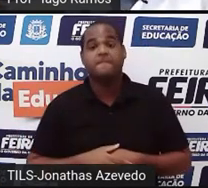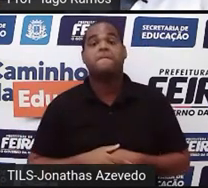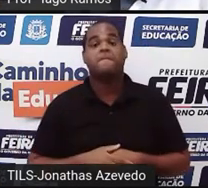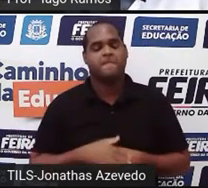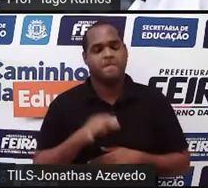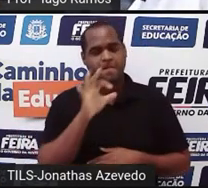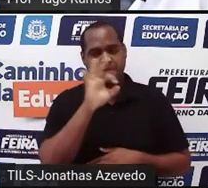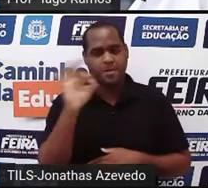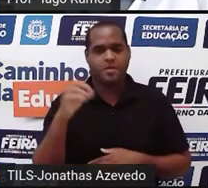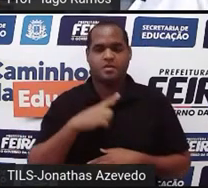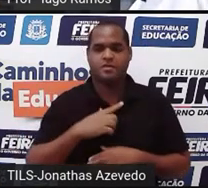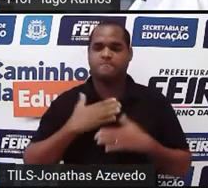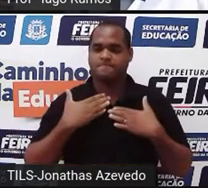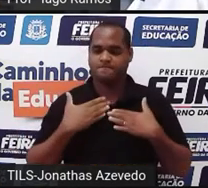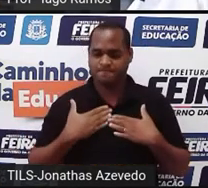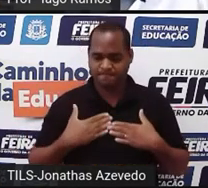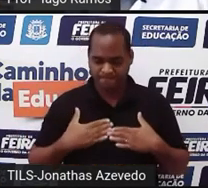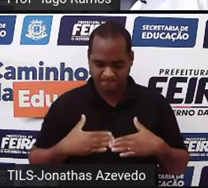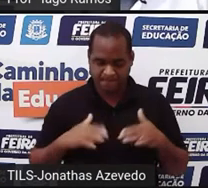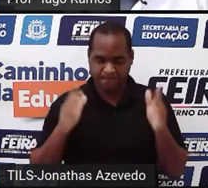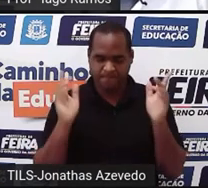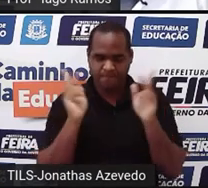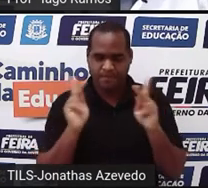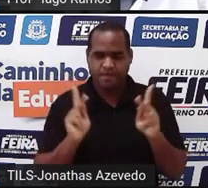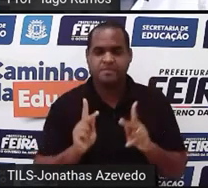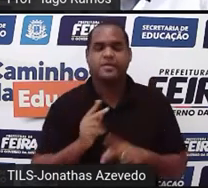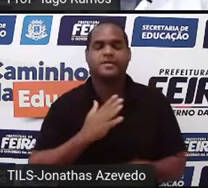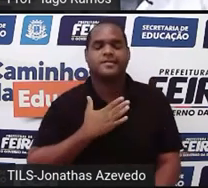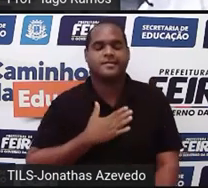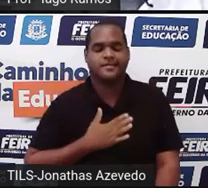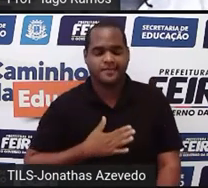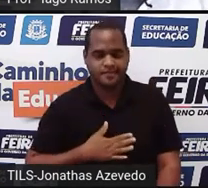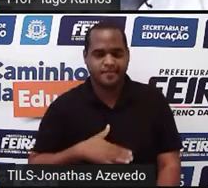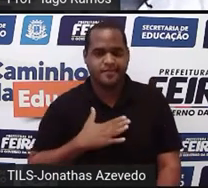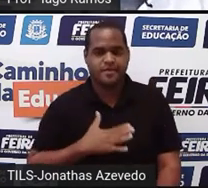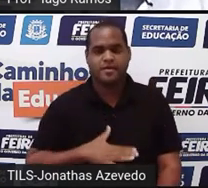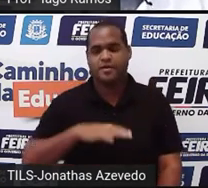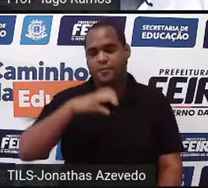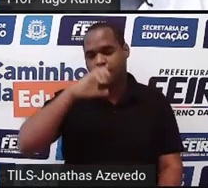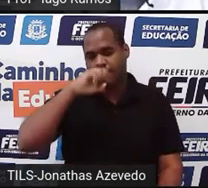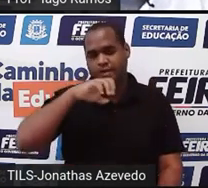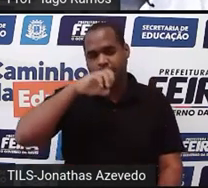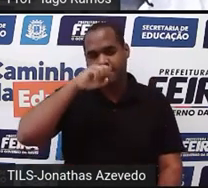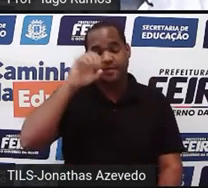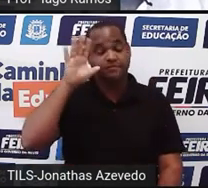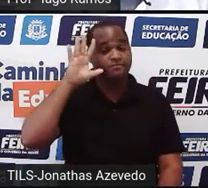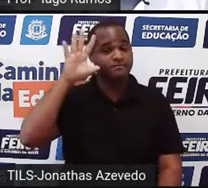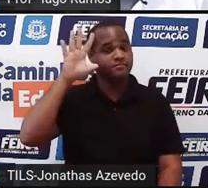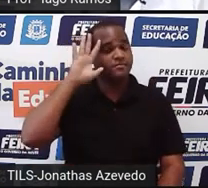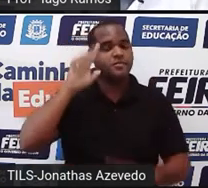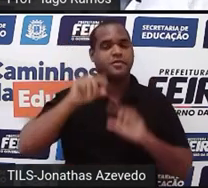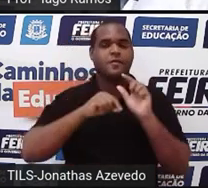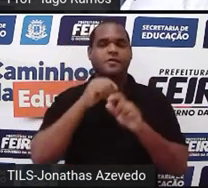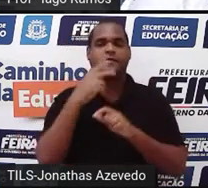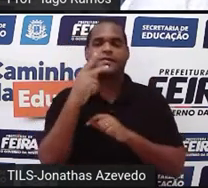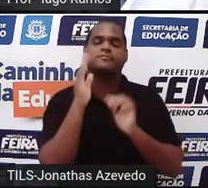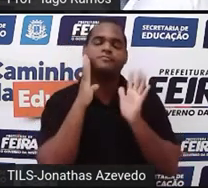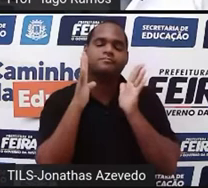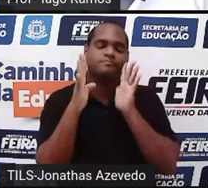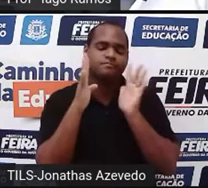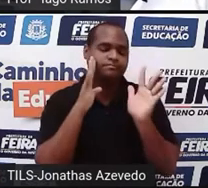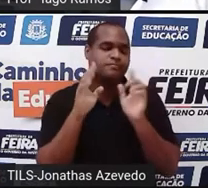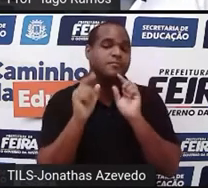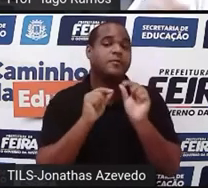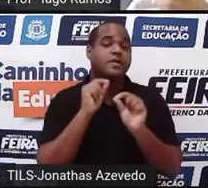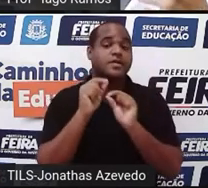Ótimo. Vamos respirar um pouquinho, vamos fazer uma pausa e pensar sobre o quanto a gente entendeu da aula